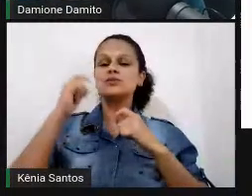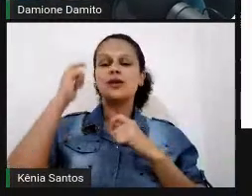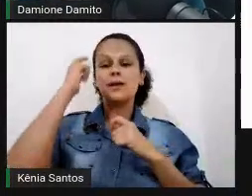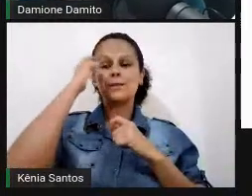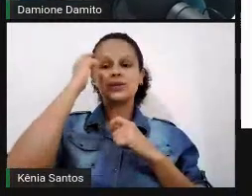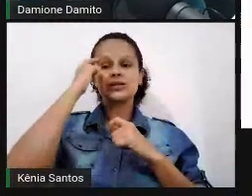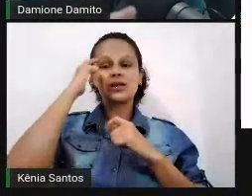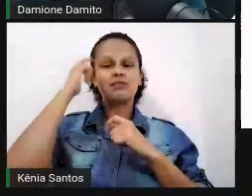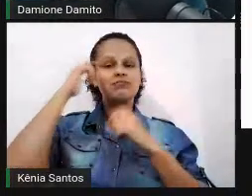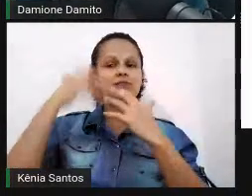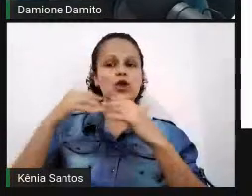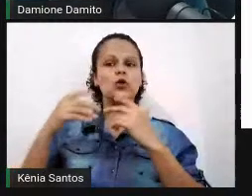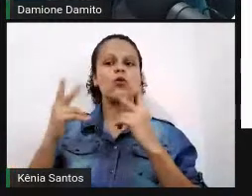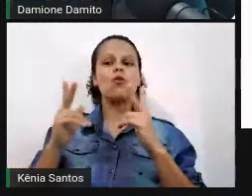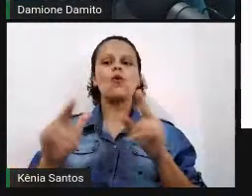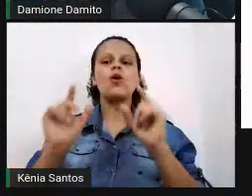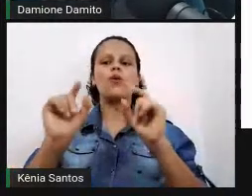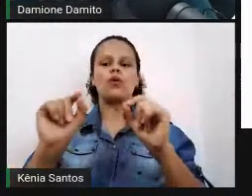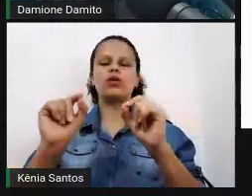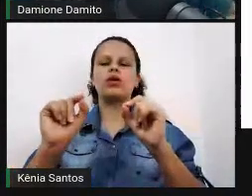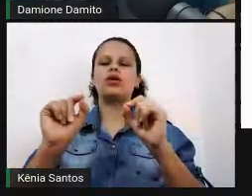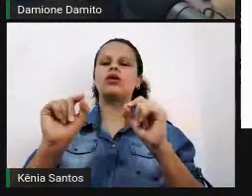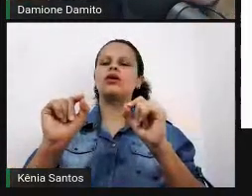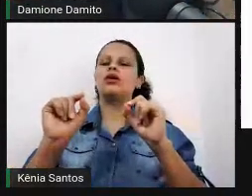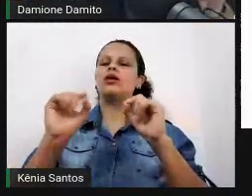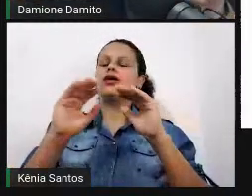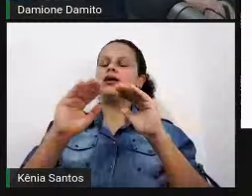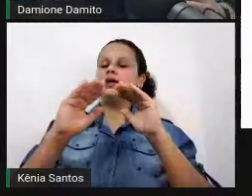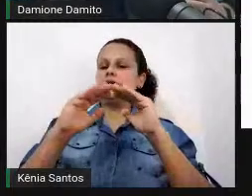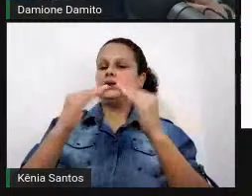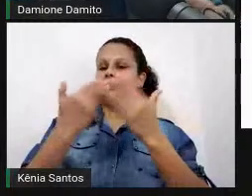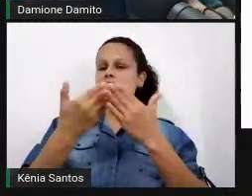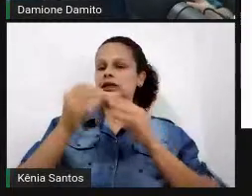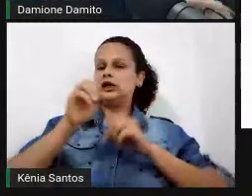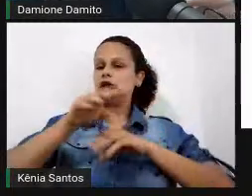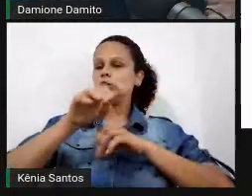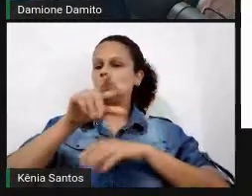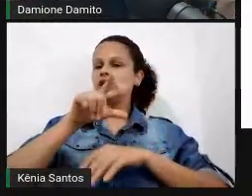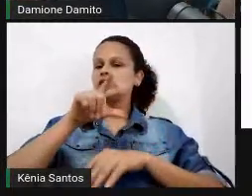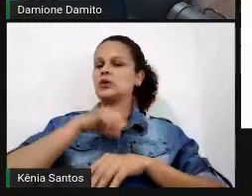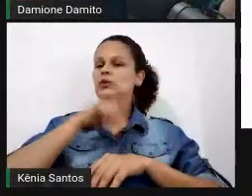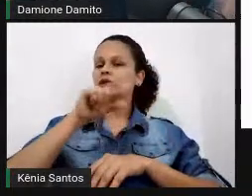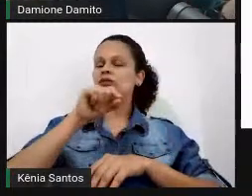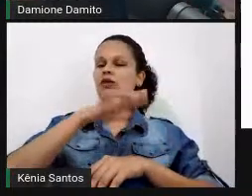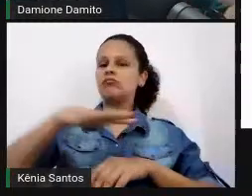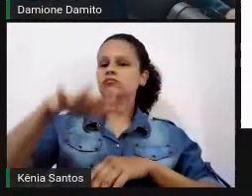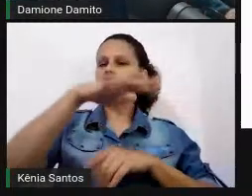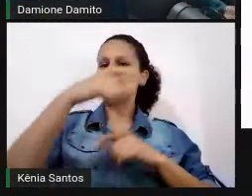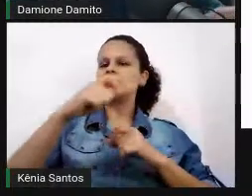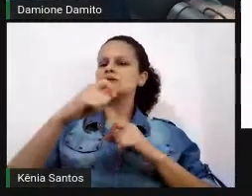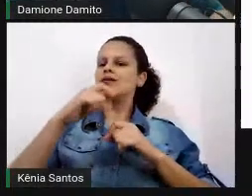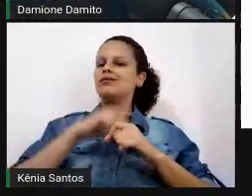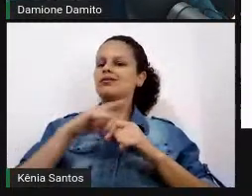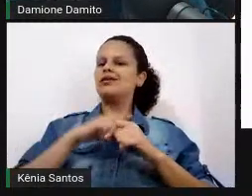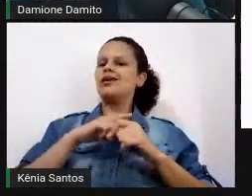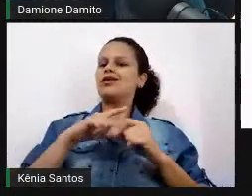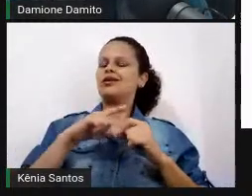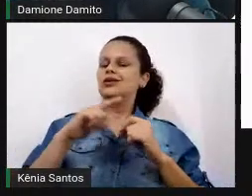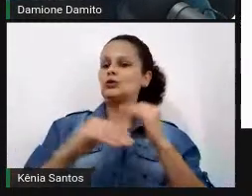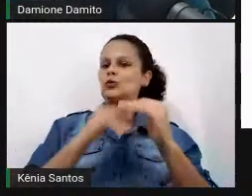A escola não pode ser um bunker que proteja aqueles alunos da inovação ou daquilo que tem sido criado.